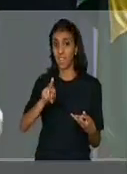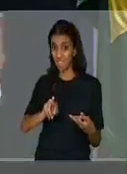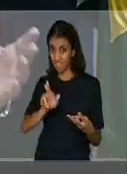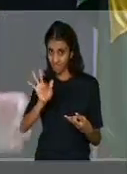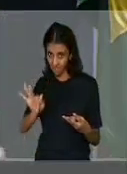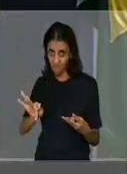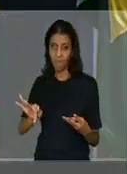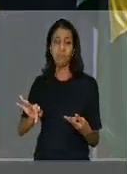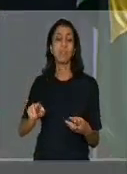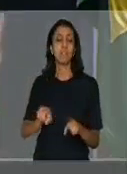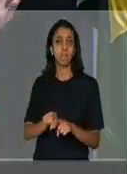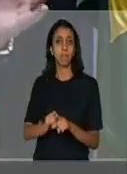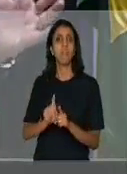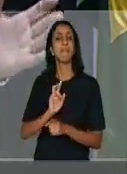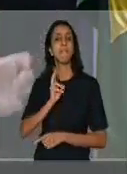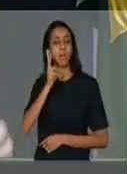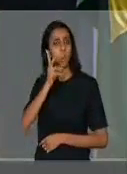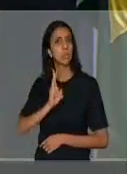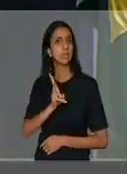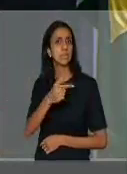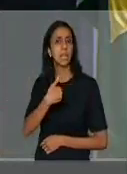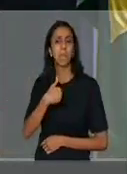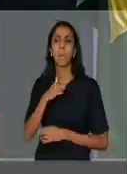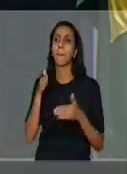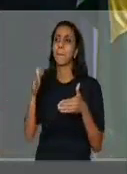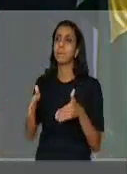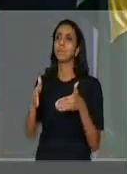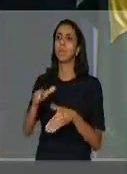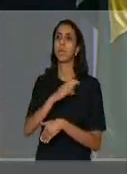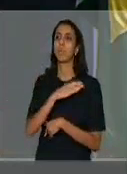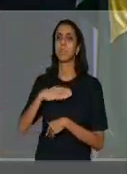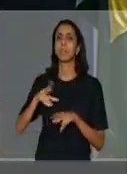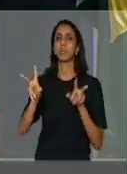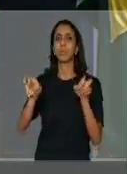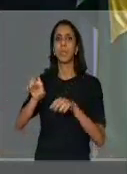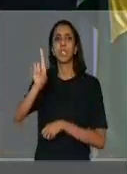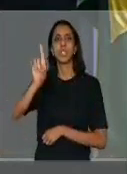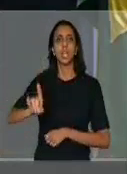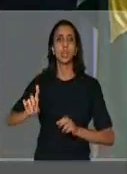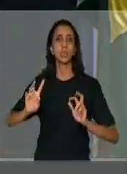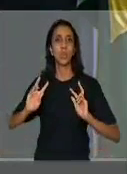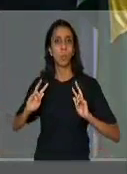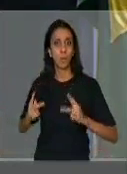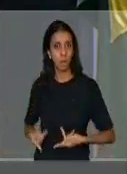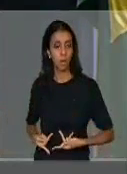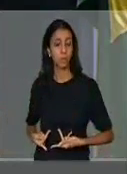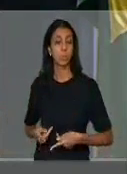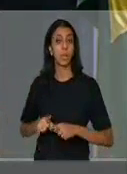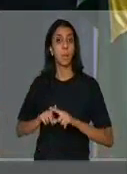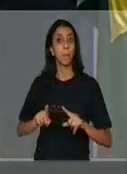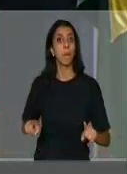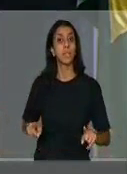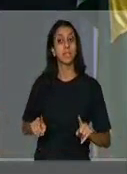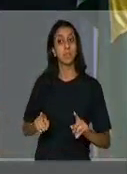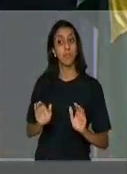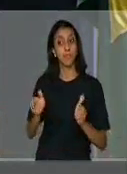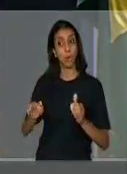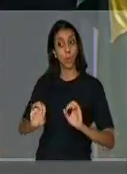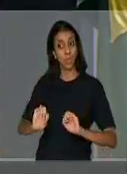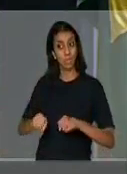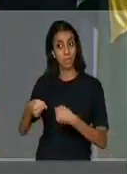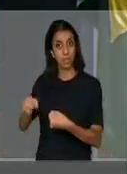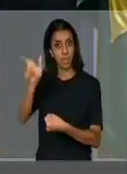Como vereador, sempre fiz questão de participar da Comissão de Direitos Humanos, mas para defender os policiais,